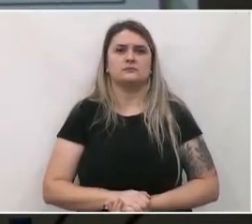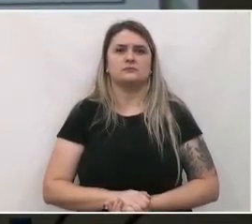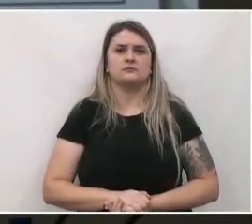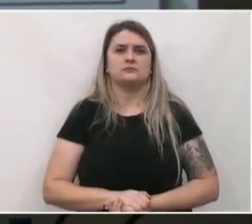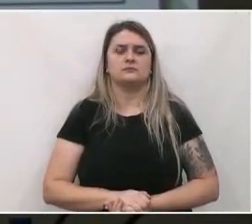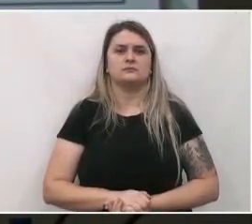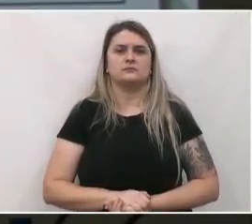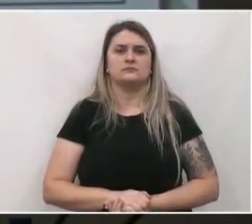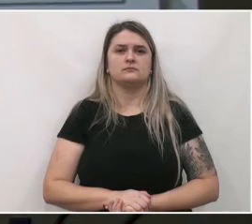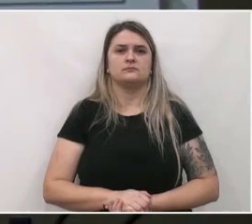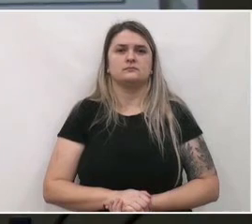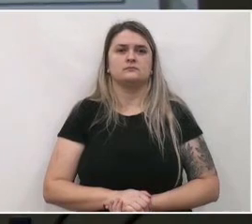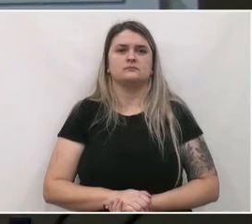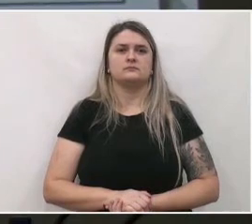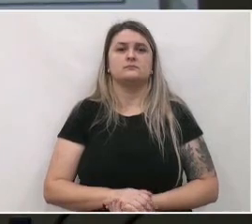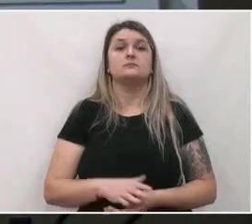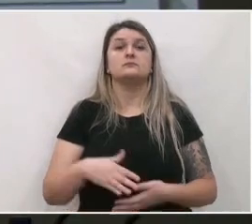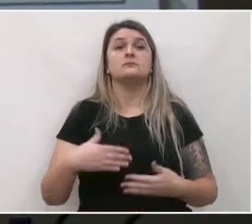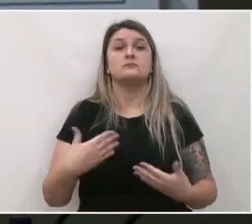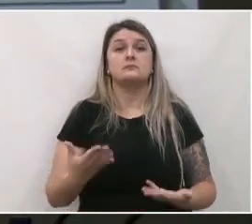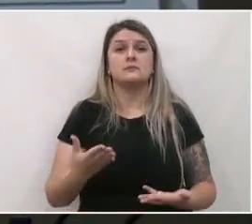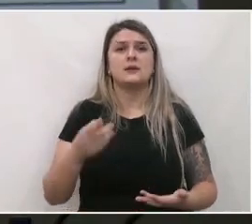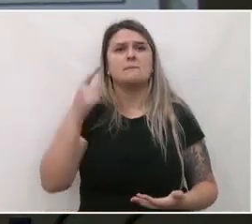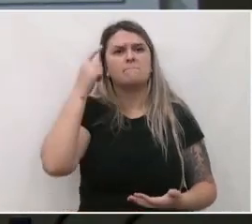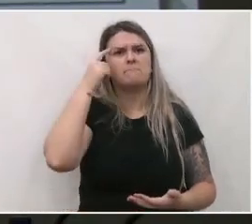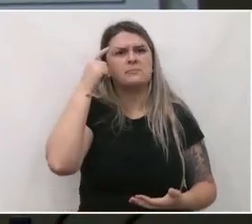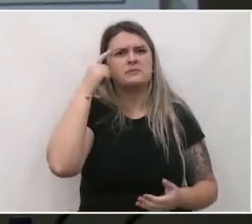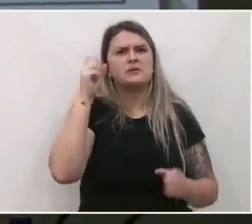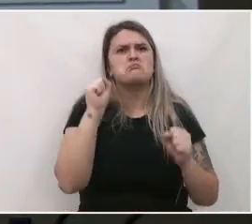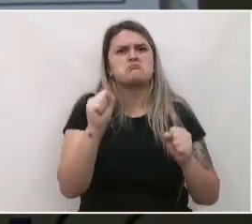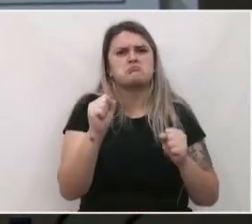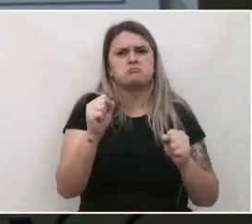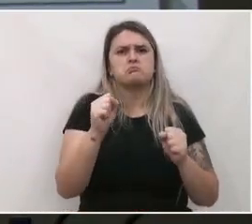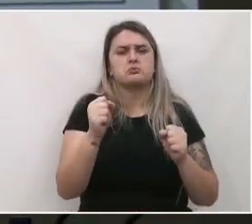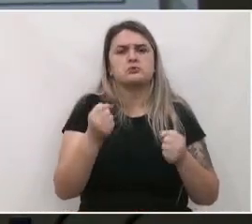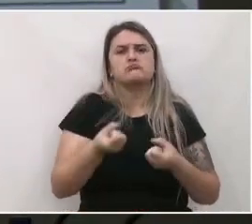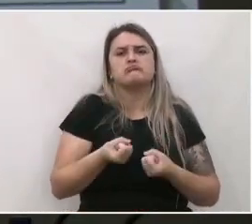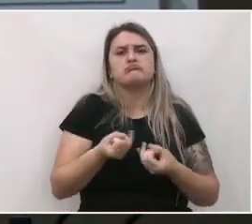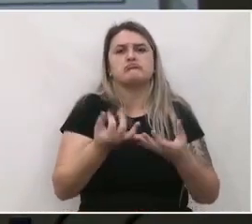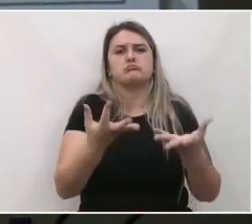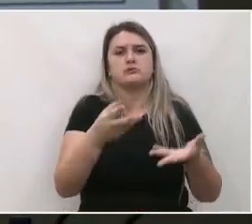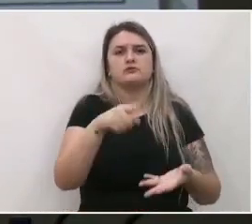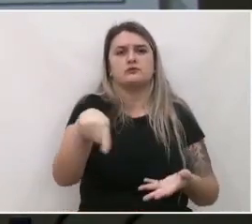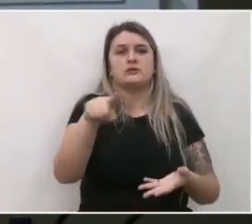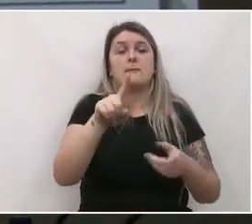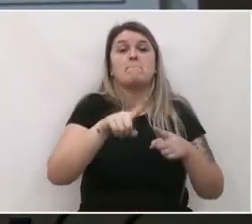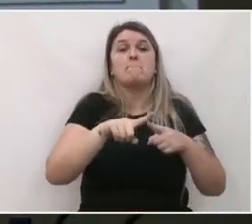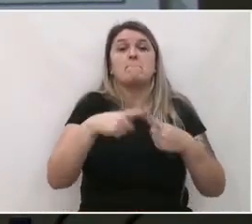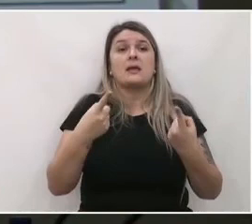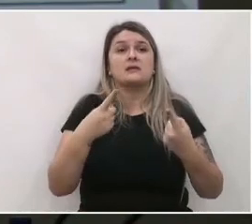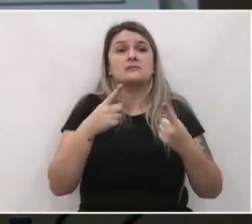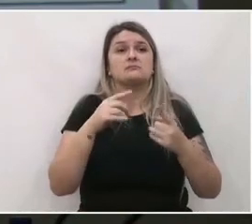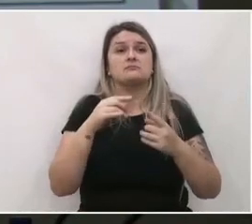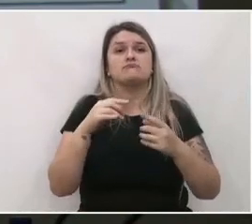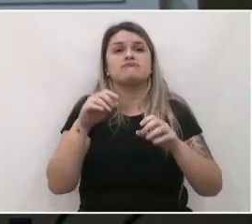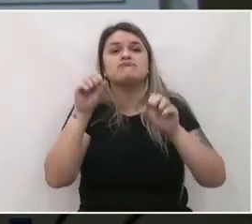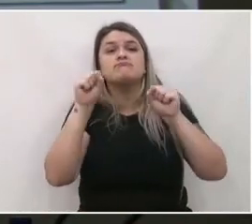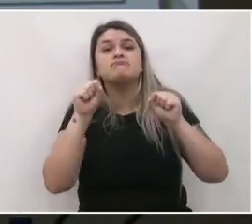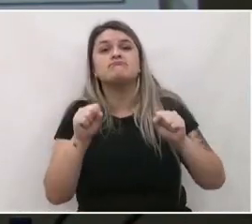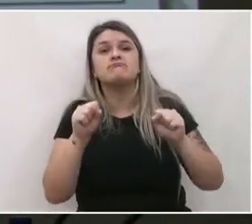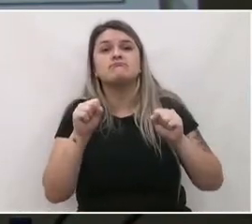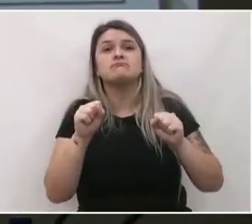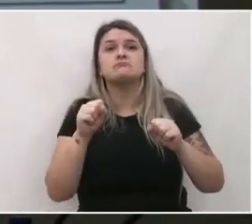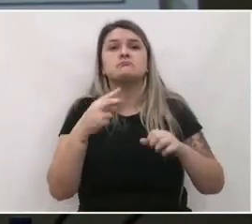A intenção era poder compartilhar isso com vocês, mas virtualmente a gente não consegue ter acesso a